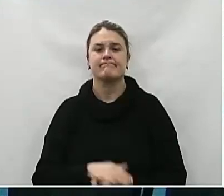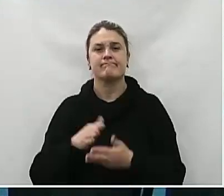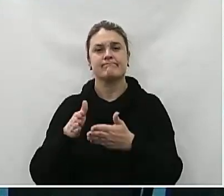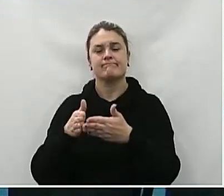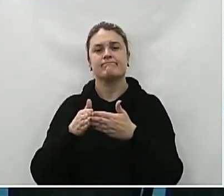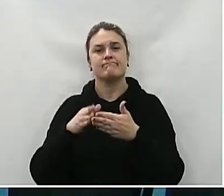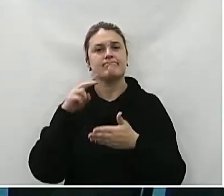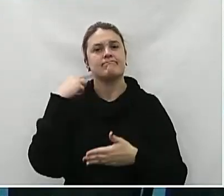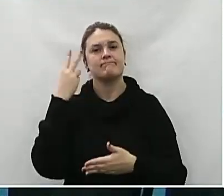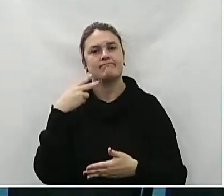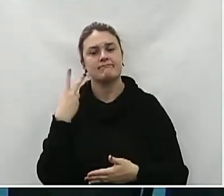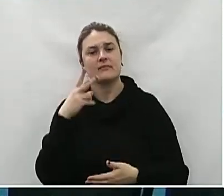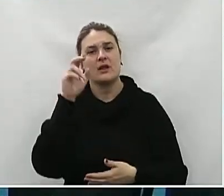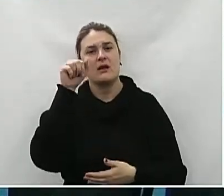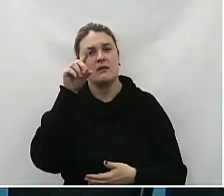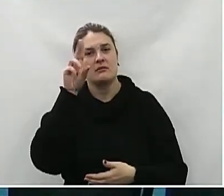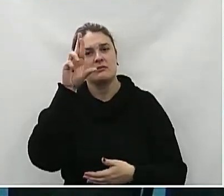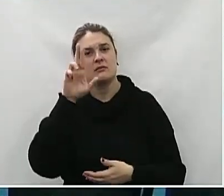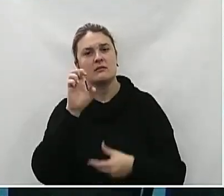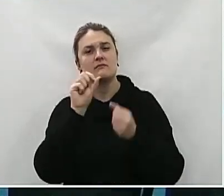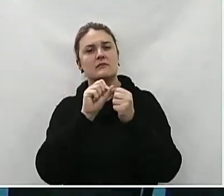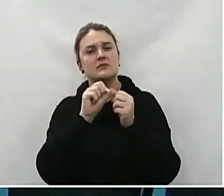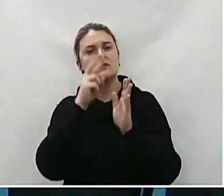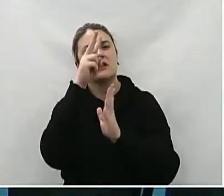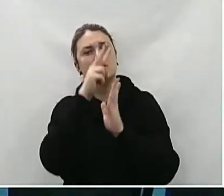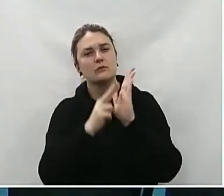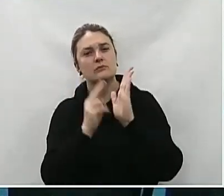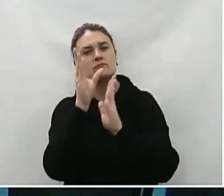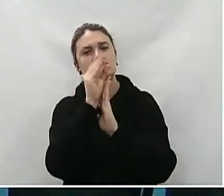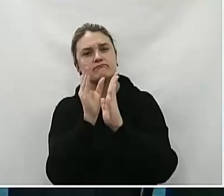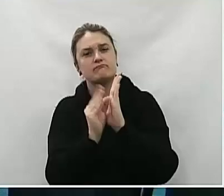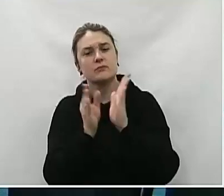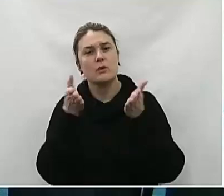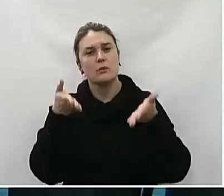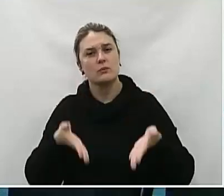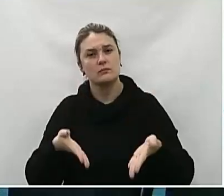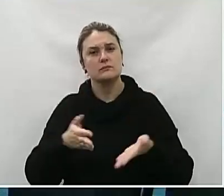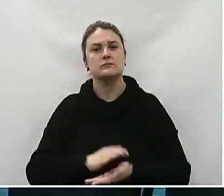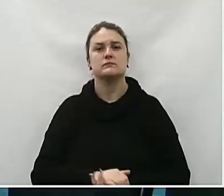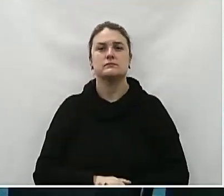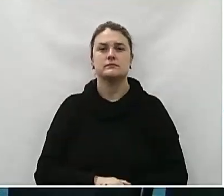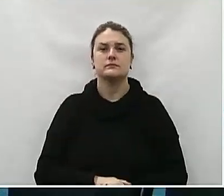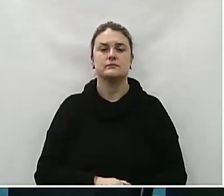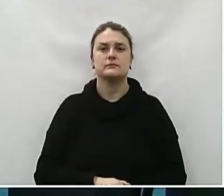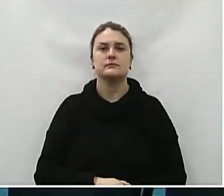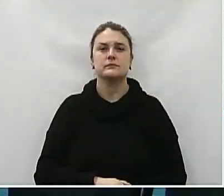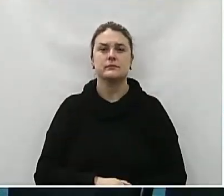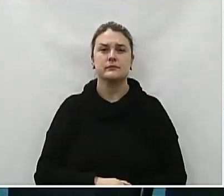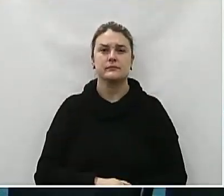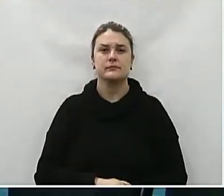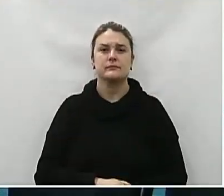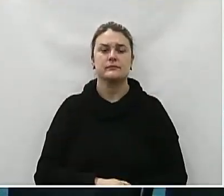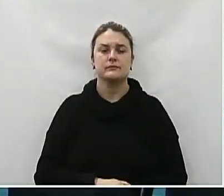Solicito ao vereador André para que proceda a leitura da matéria constante do expediente do dia